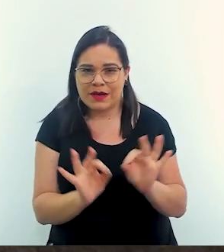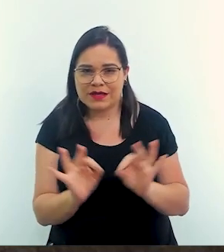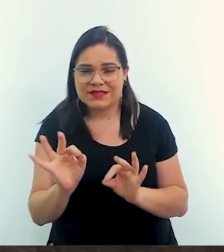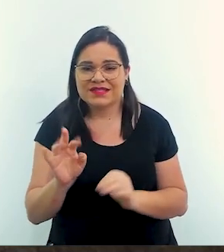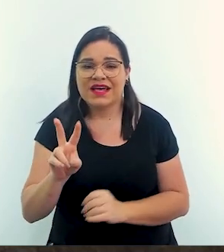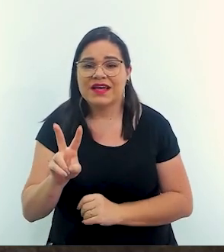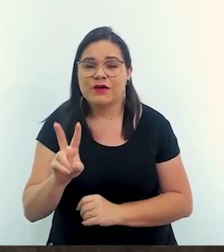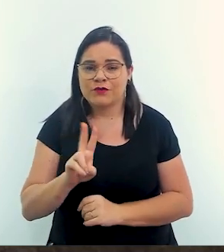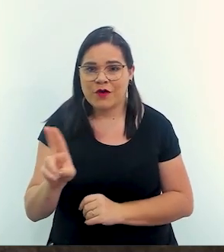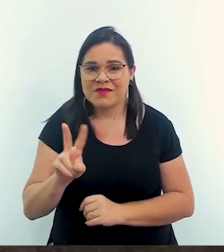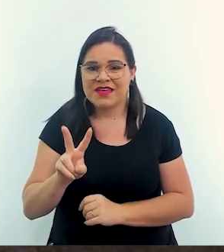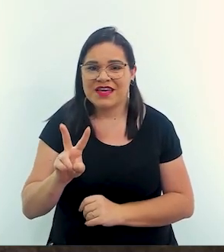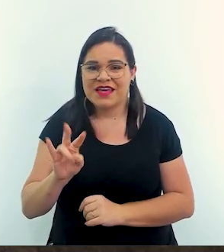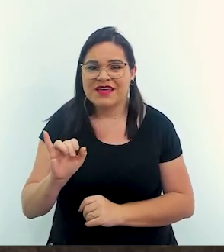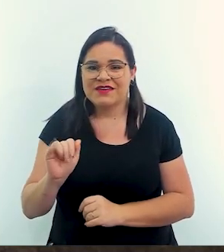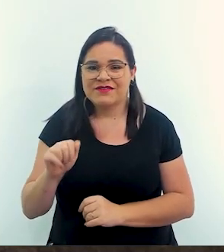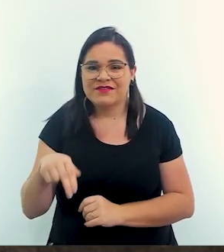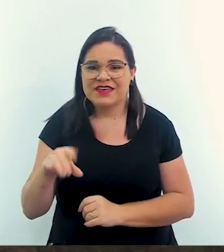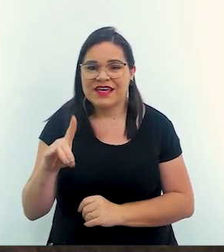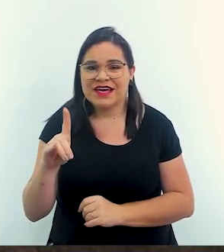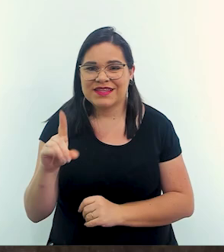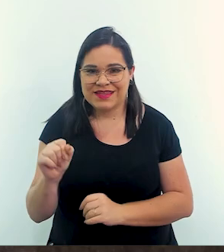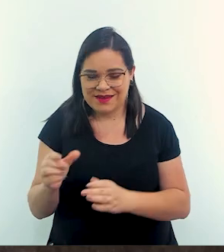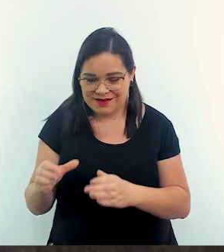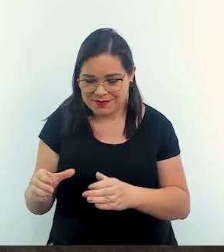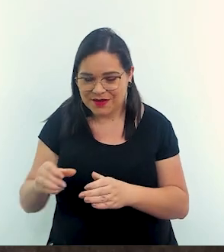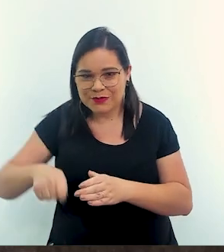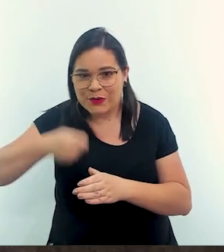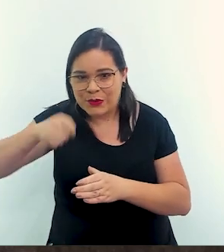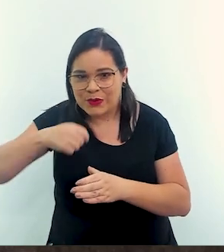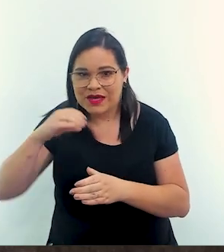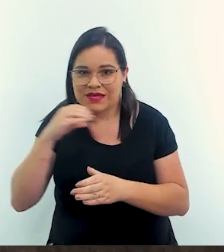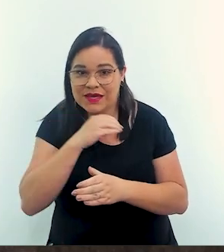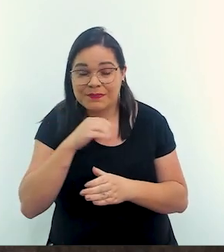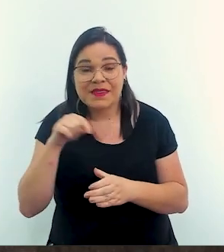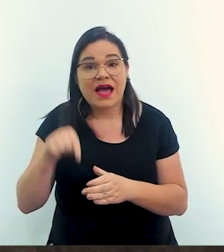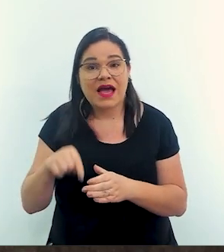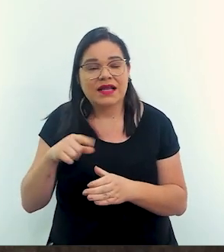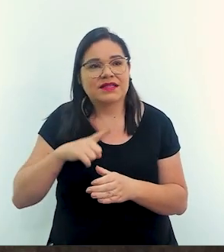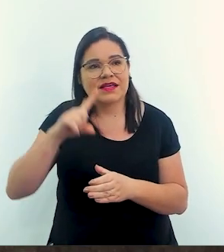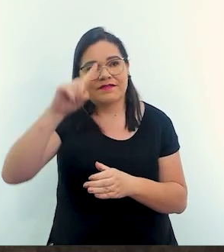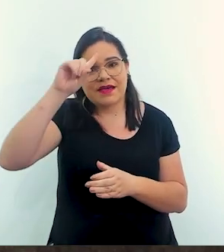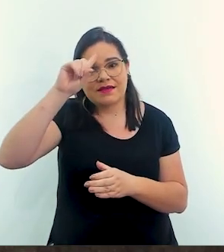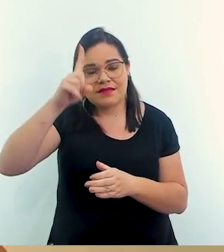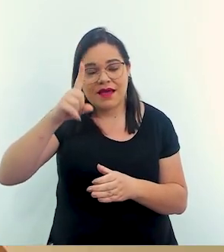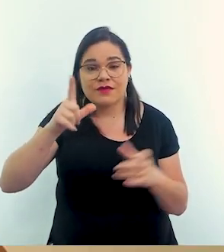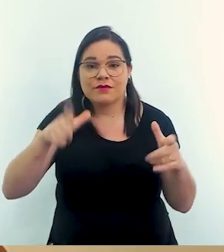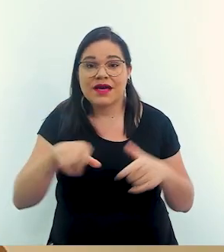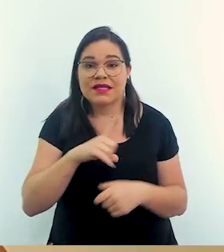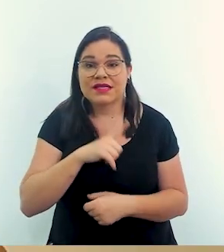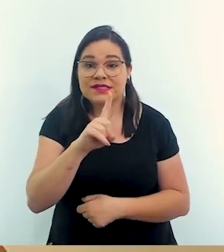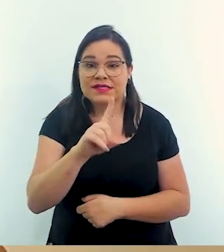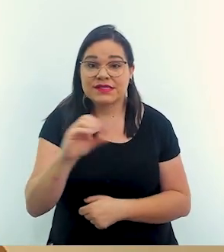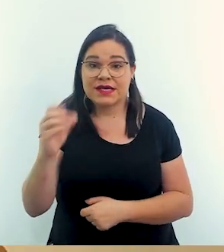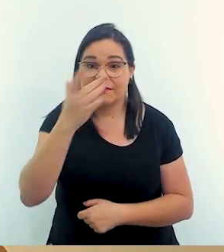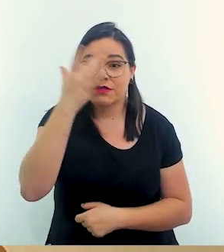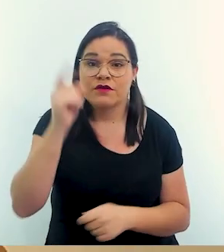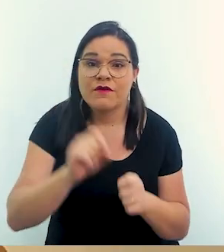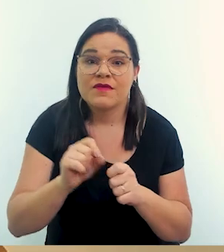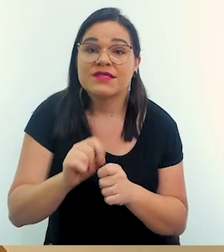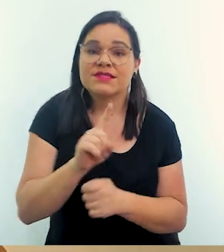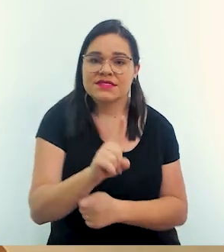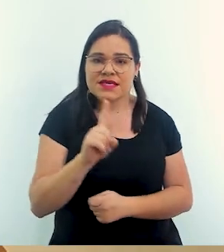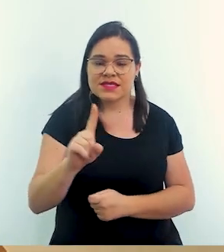eles chamam lá de vianda eu aprendi que a quentinha deles lá é a vianda então você faz quentinha aí a Lia teve a ideia de ir no abrigo que tem 100 pessoas